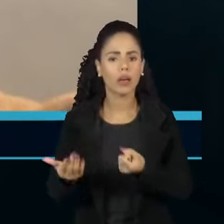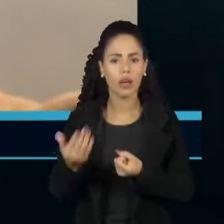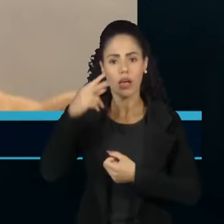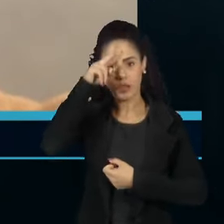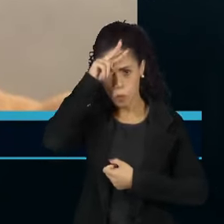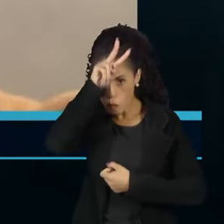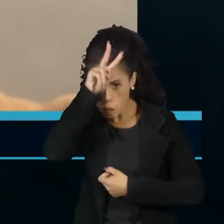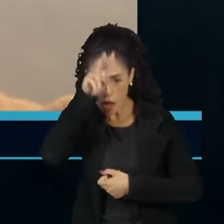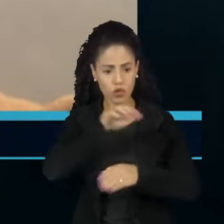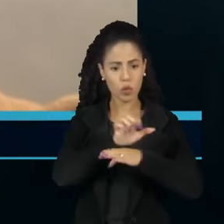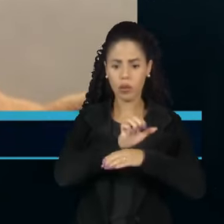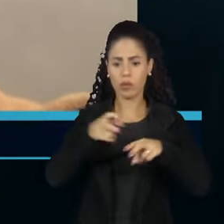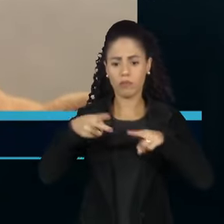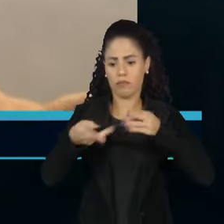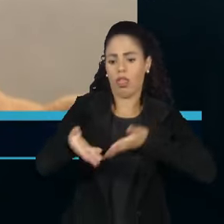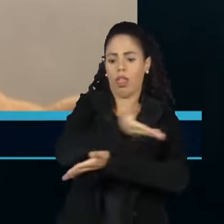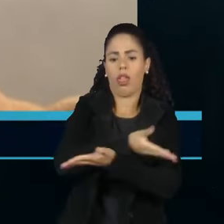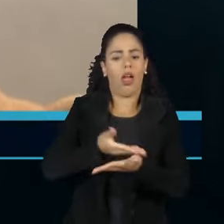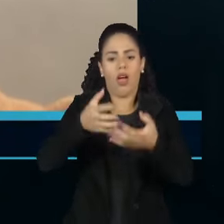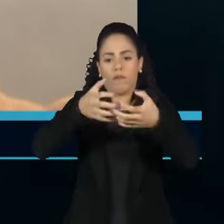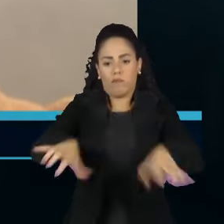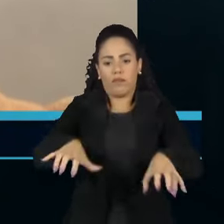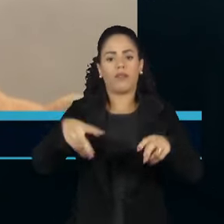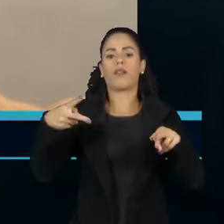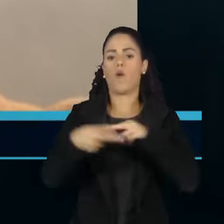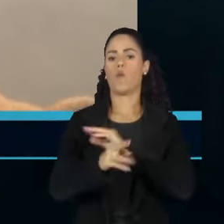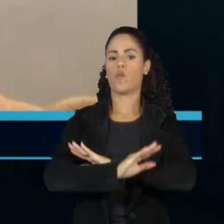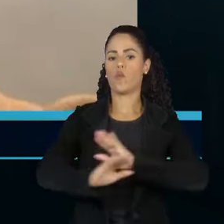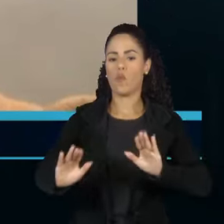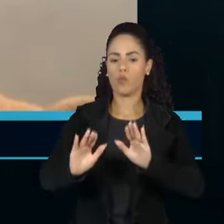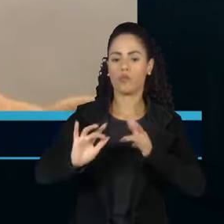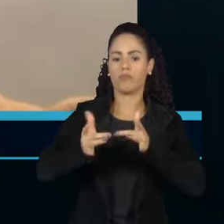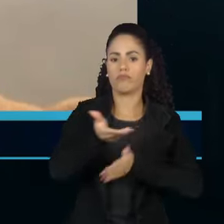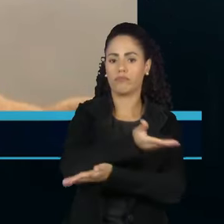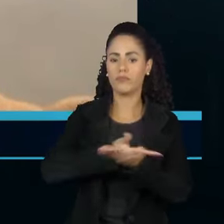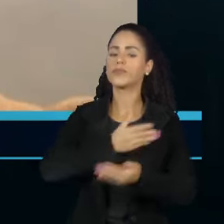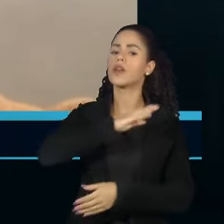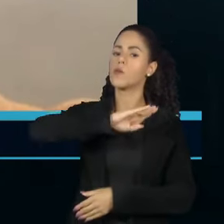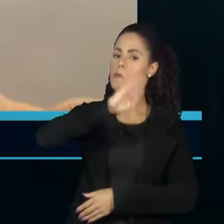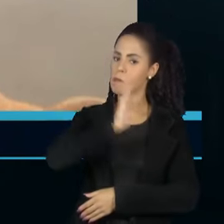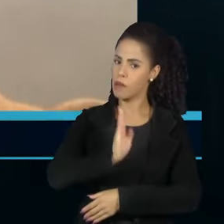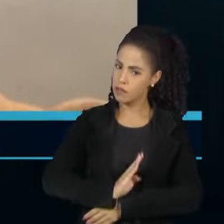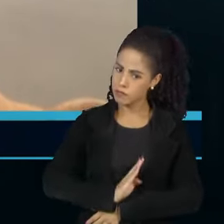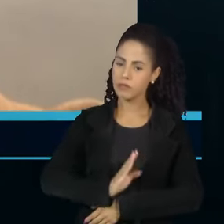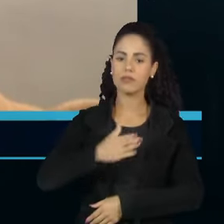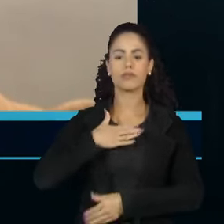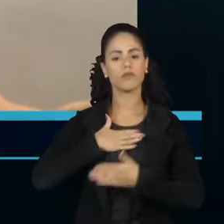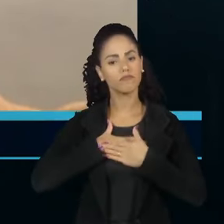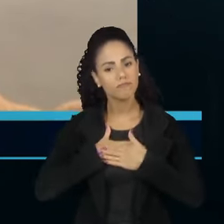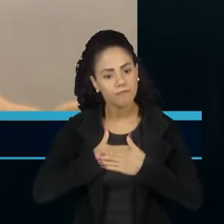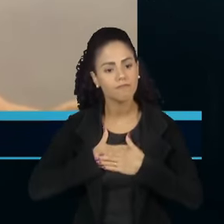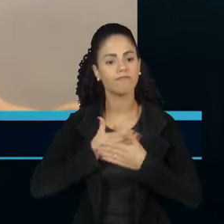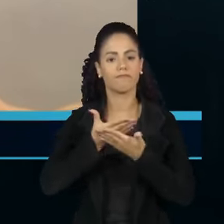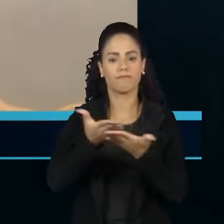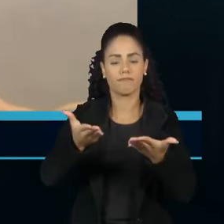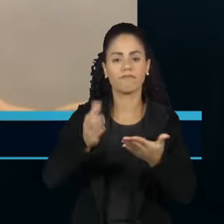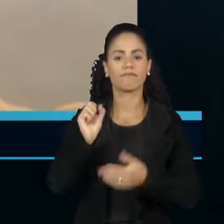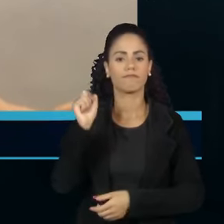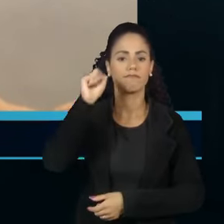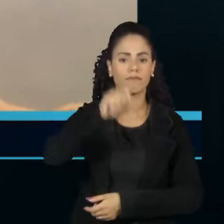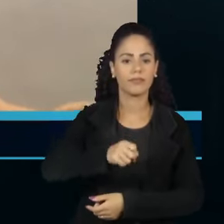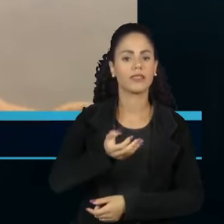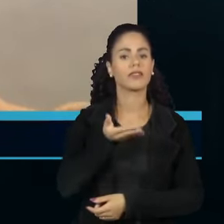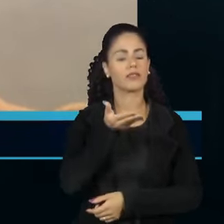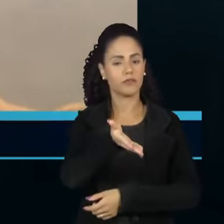relações com o Equador. O Brasil fez bem em se solidarizar com